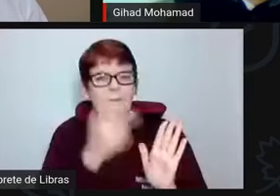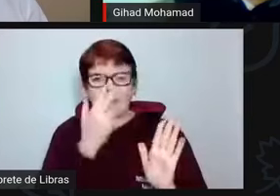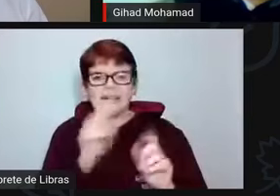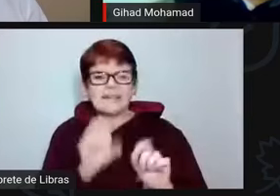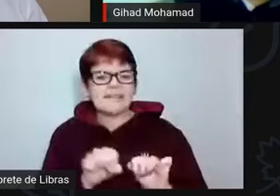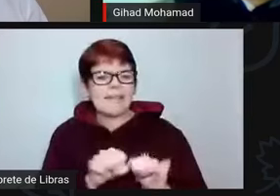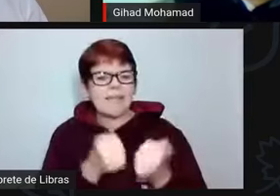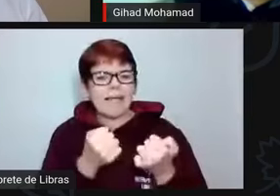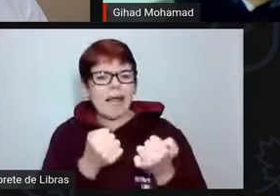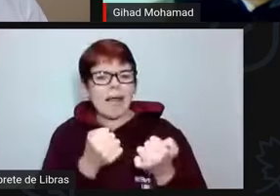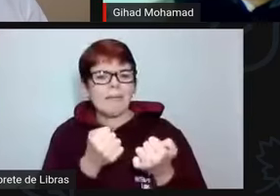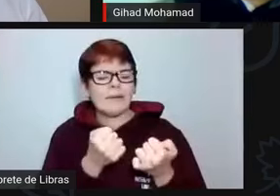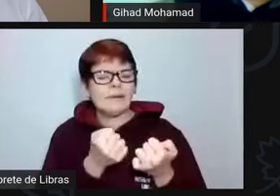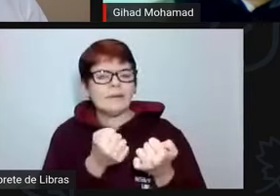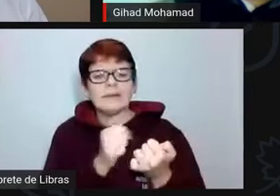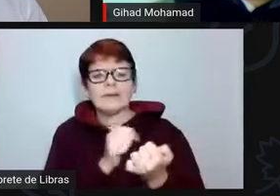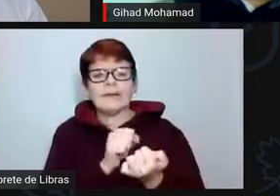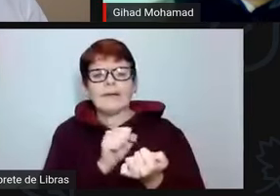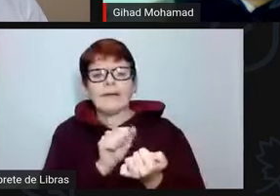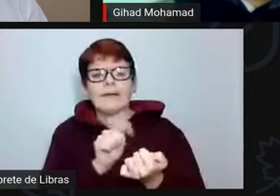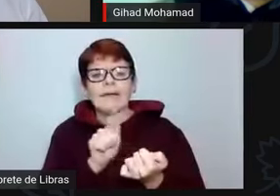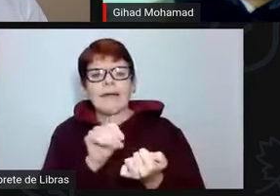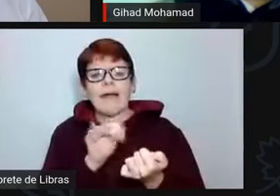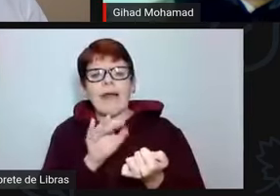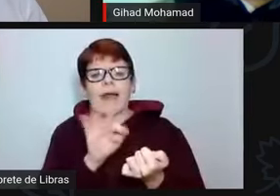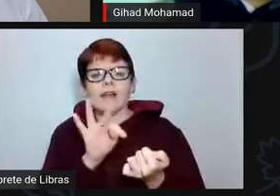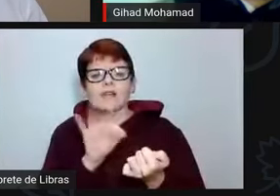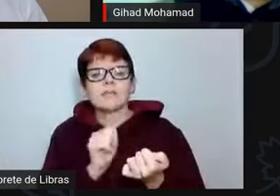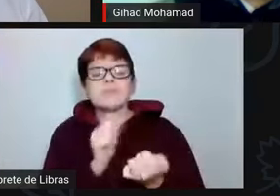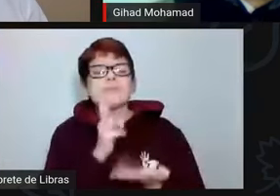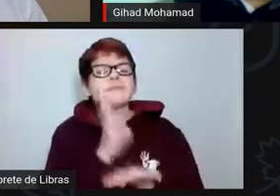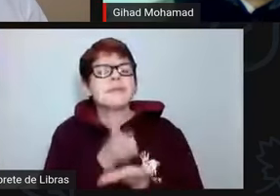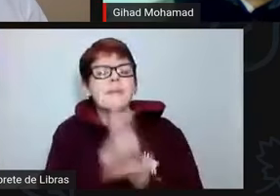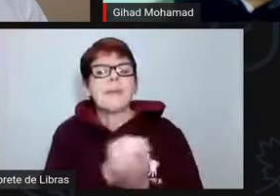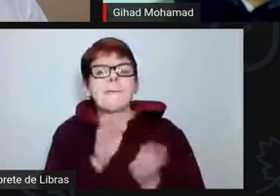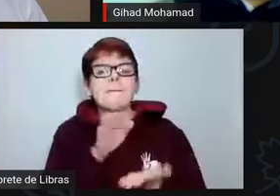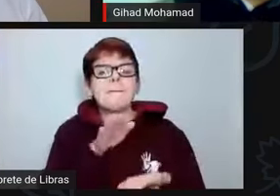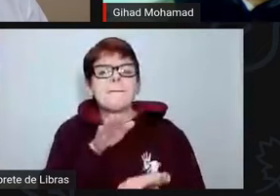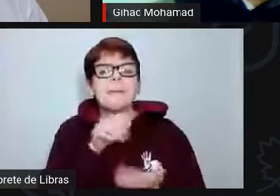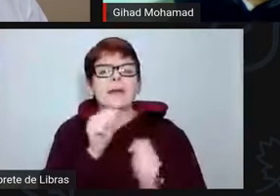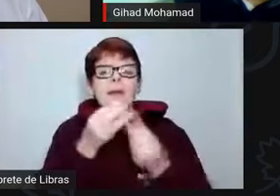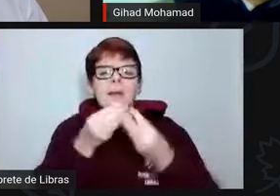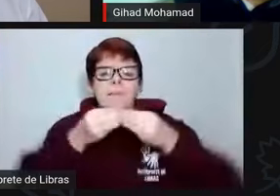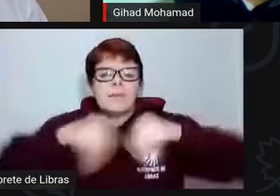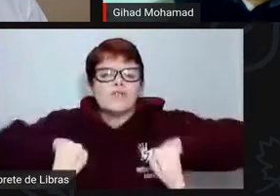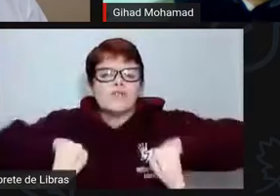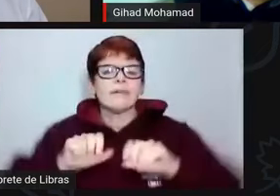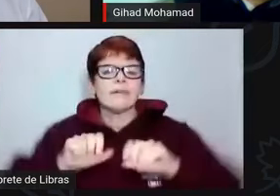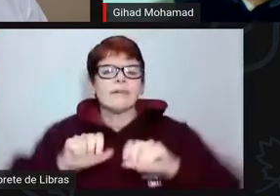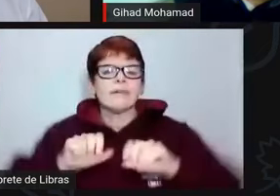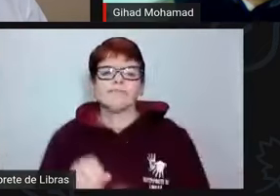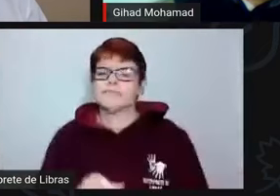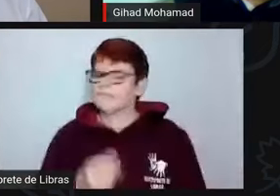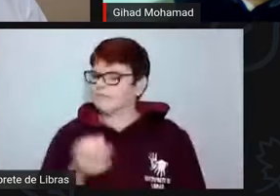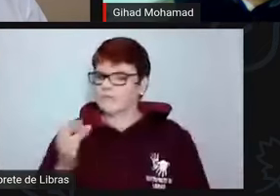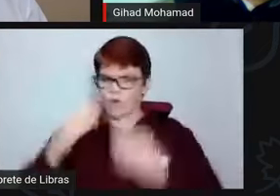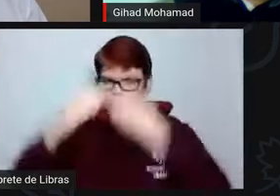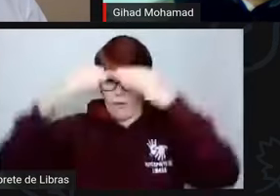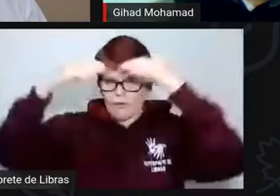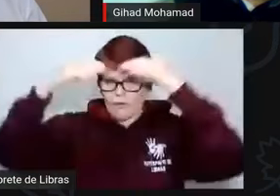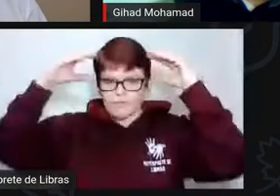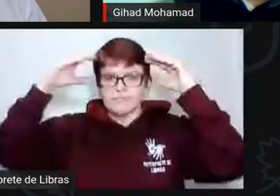teto de gastos, a educação vai ficar sempre prejudicada ou não? Não há dúvida, não há dúvida. A